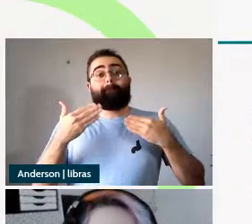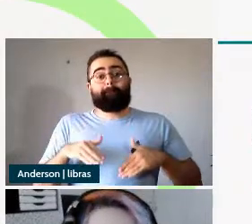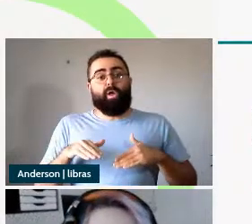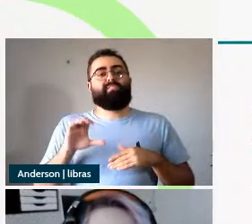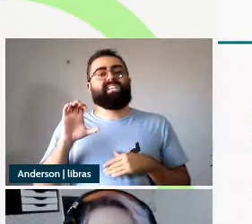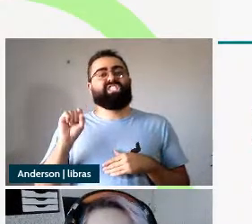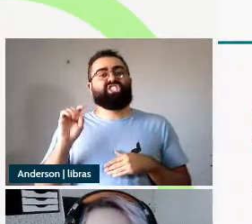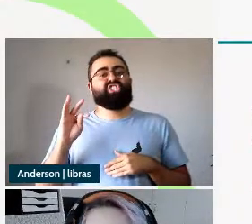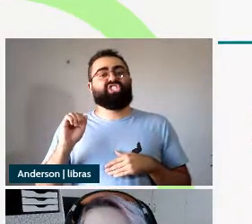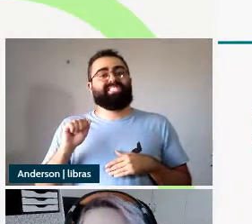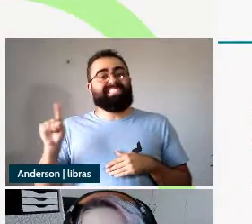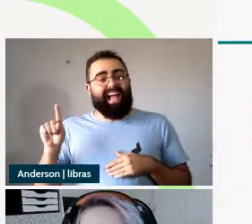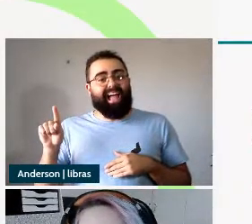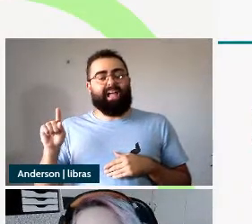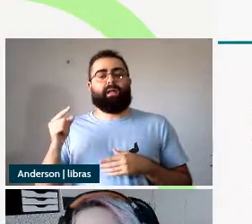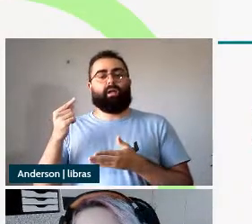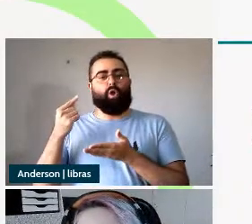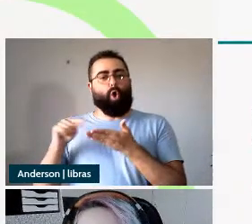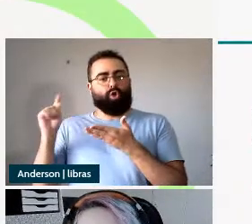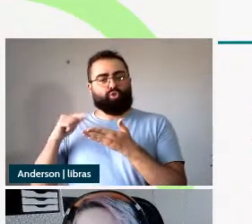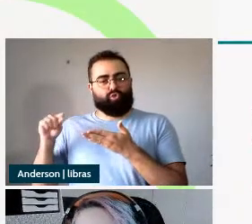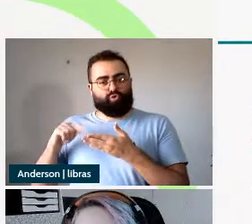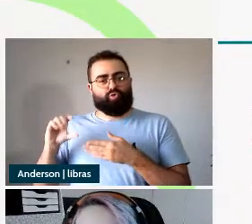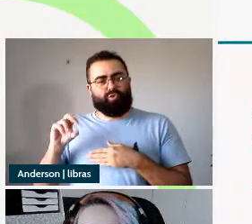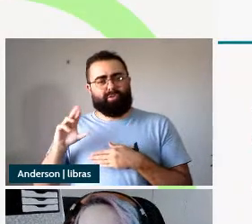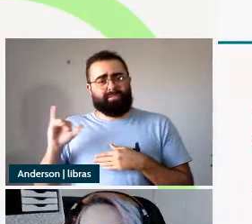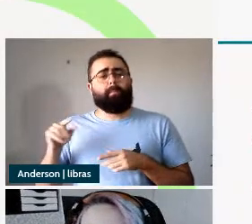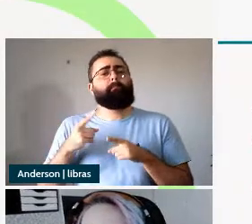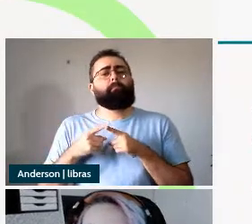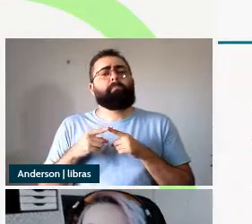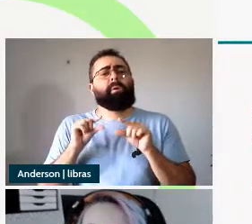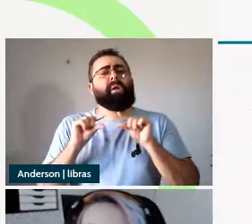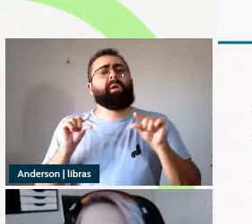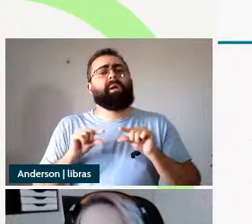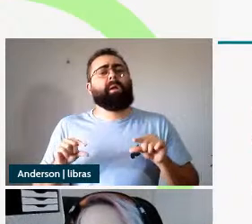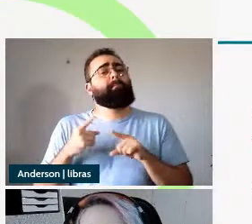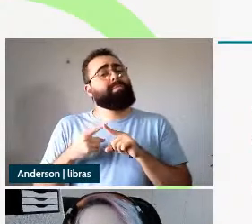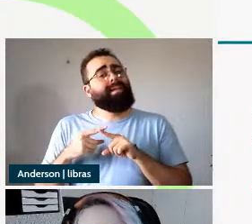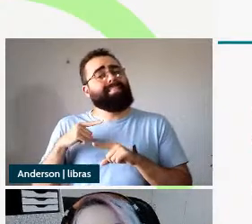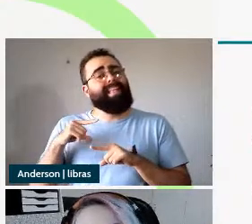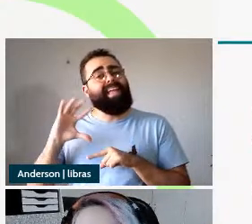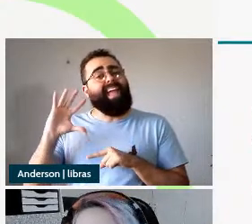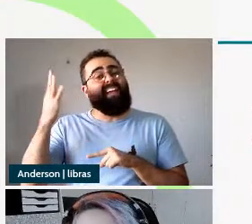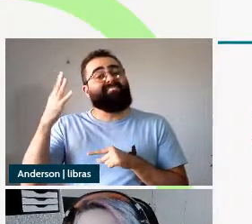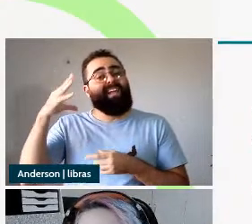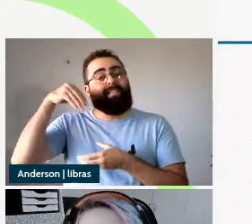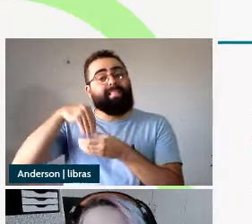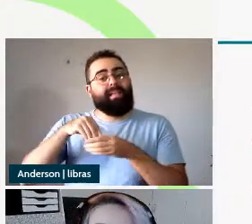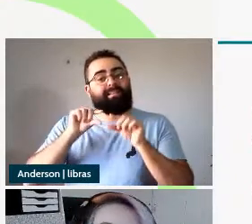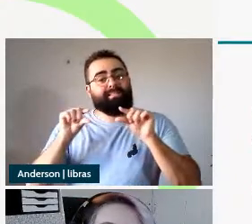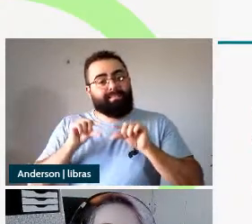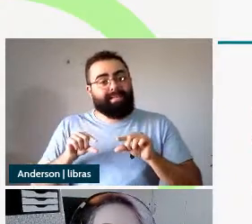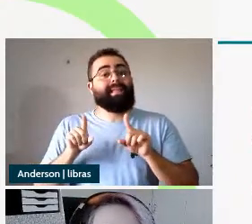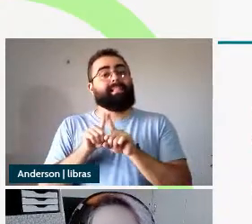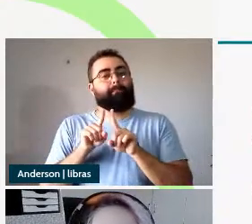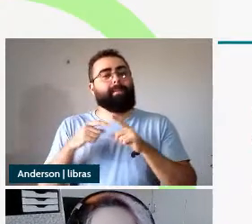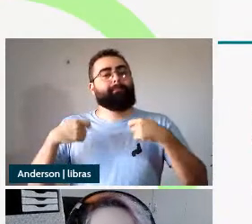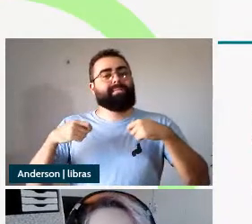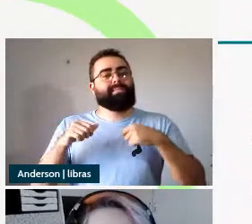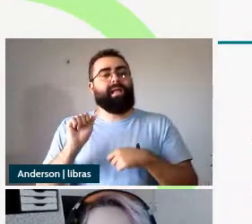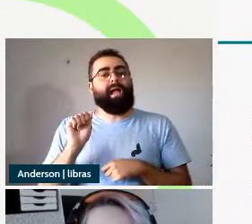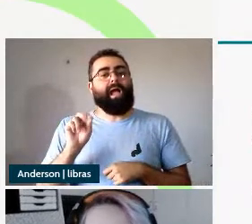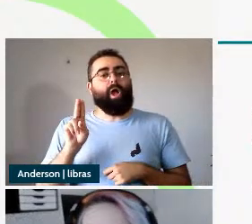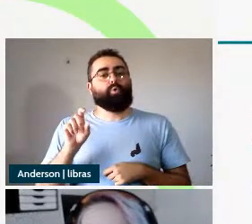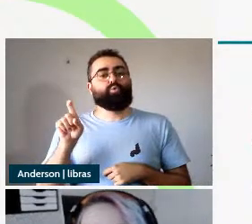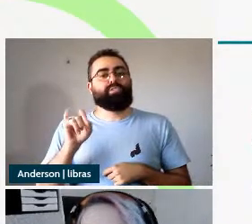uma leitura eventiva na sua formação e eles precisam de um elemento auxiliar então o objetivo